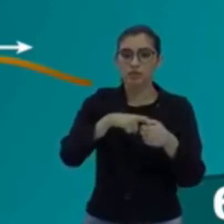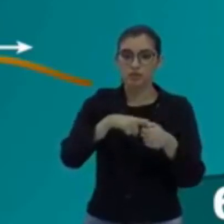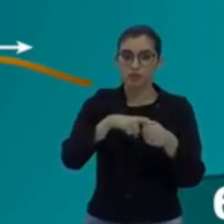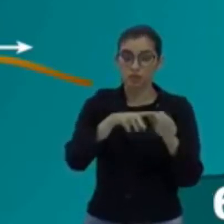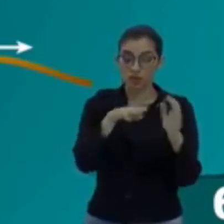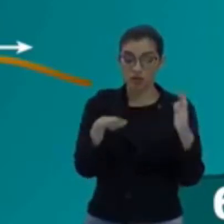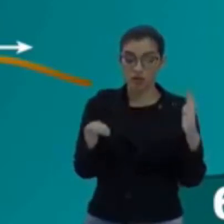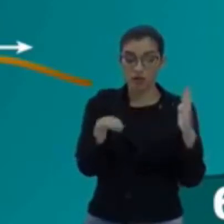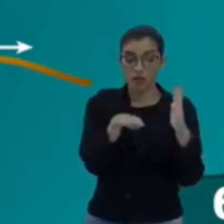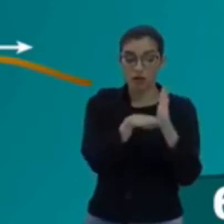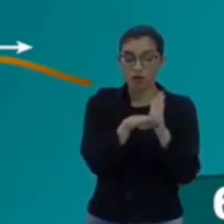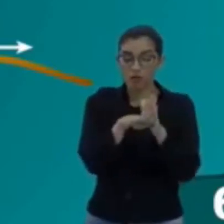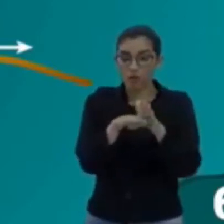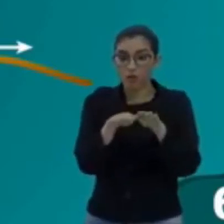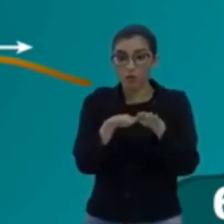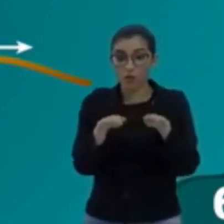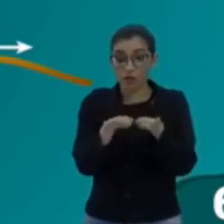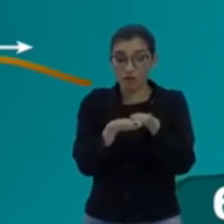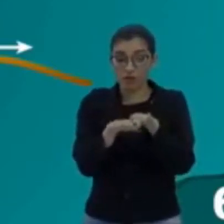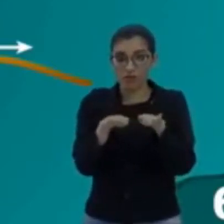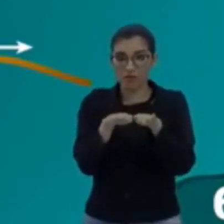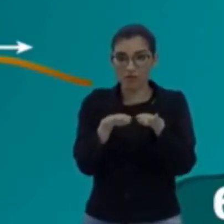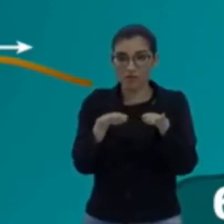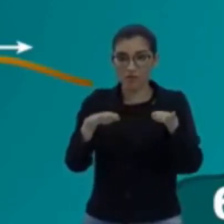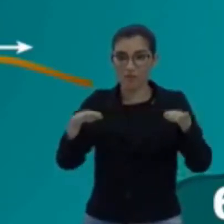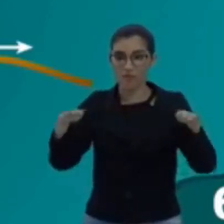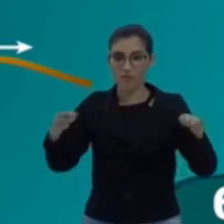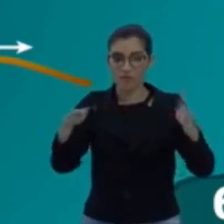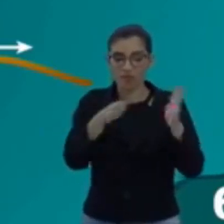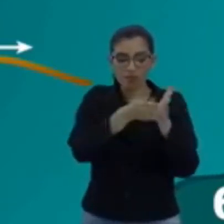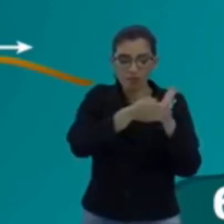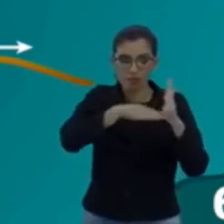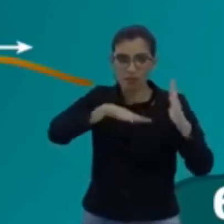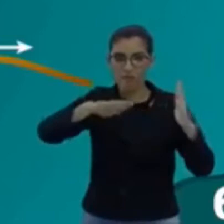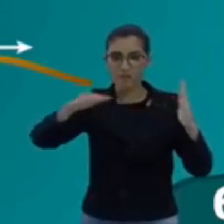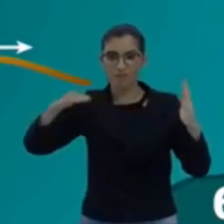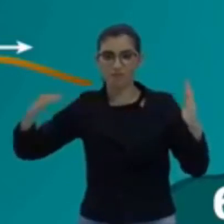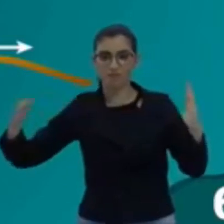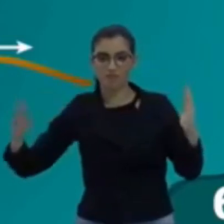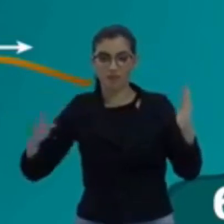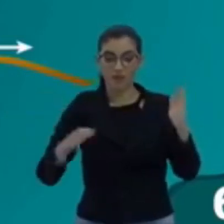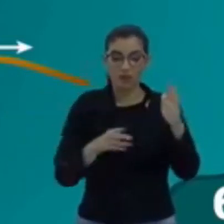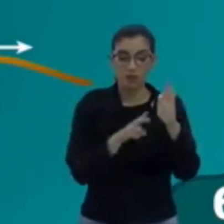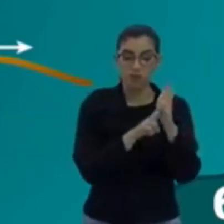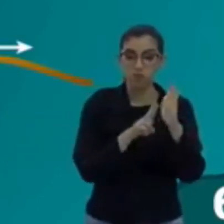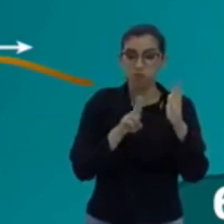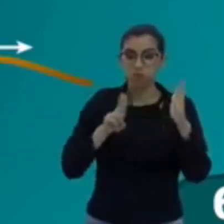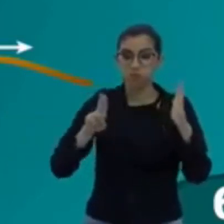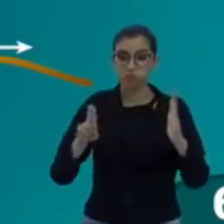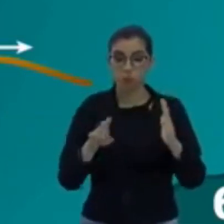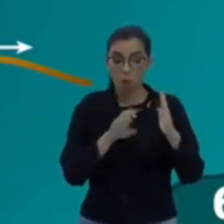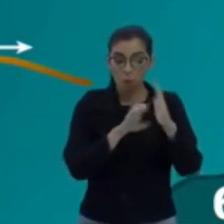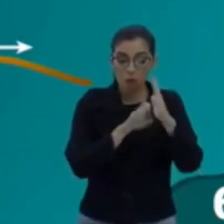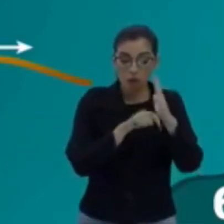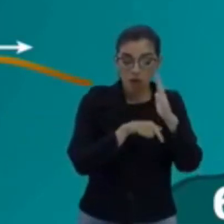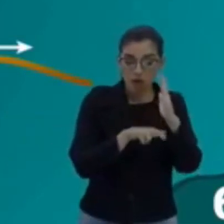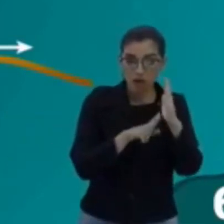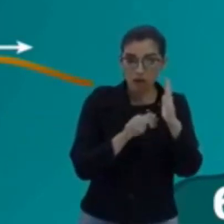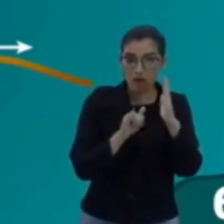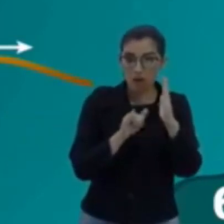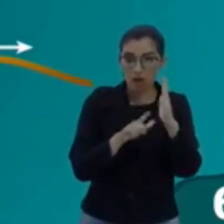de equilíbrio, tá bom? Então, quando a onda sai da posição de equilíbrio,